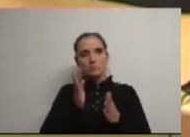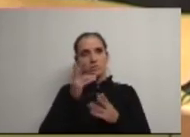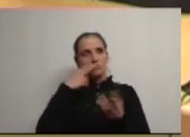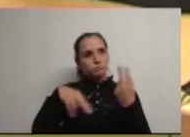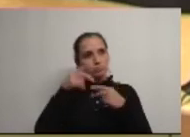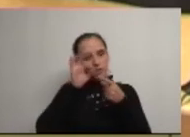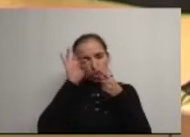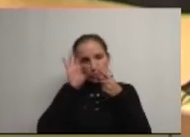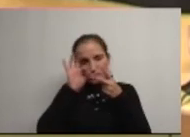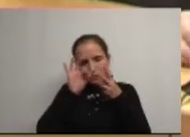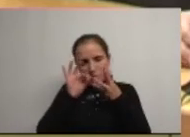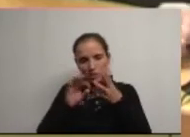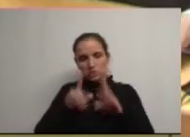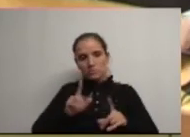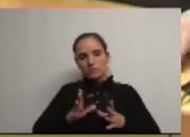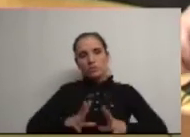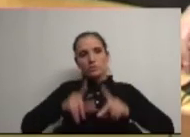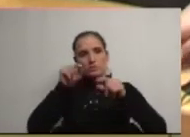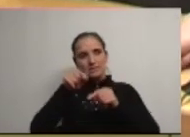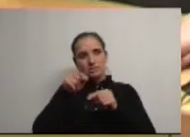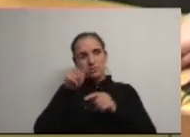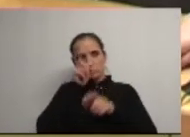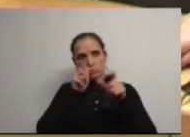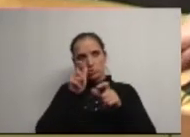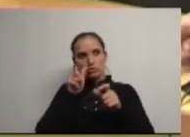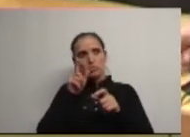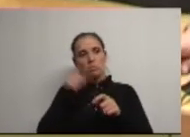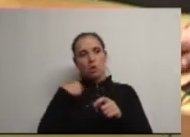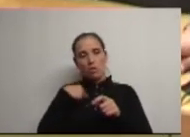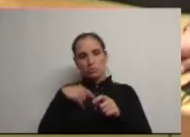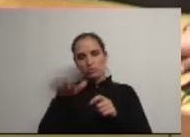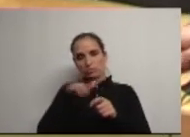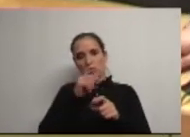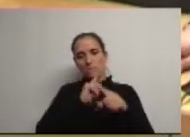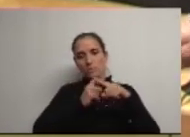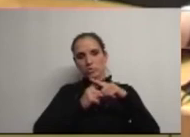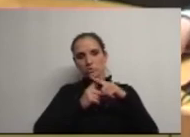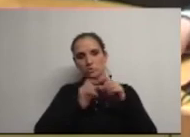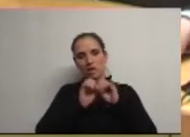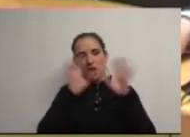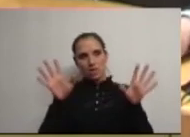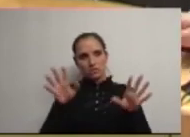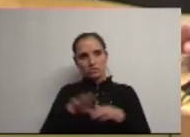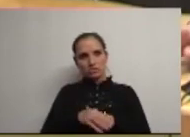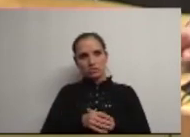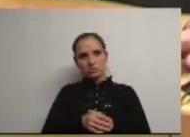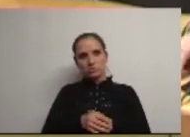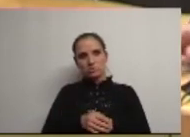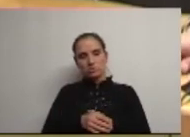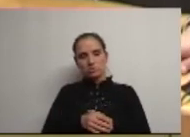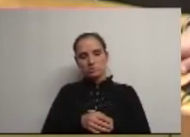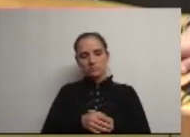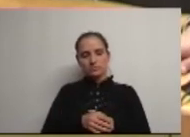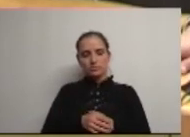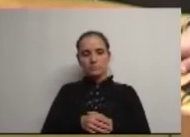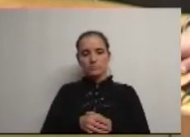as especificidades e temos de desenvolver isto com as pessoas do próprio local no sentido de potenciar o que lá há de bom não vale